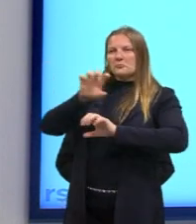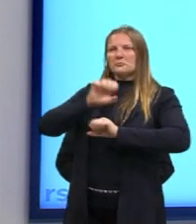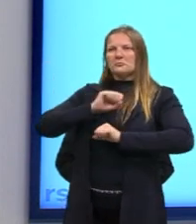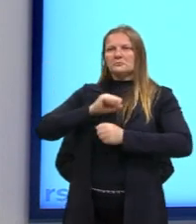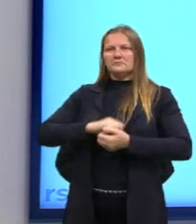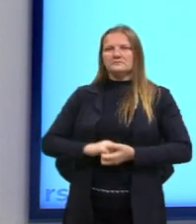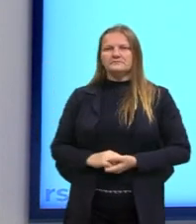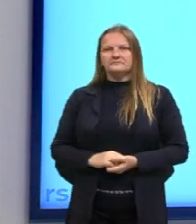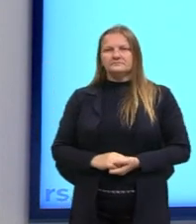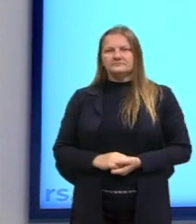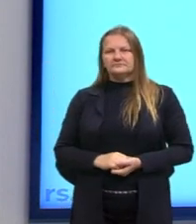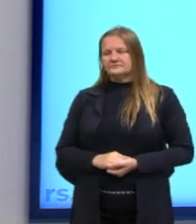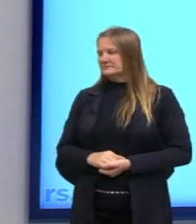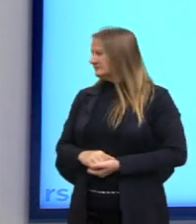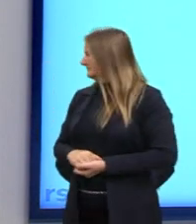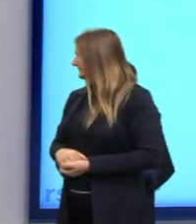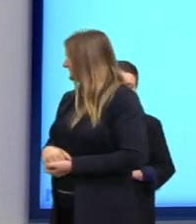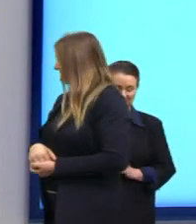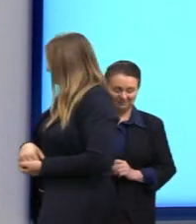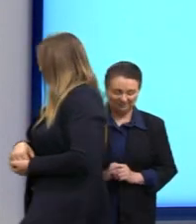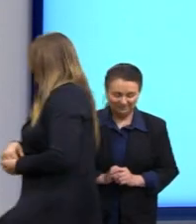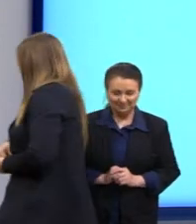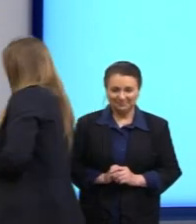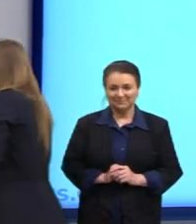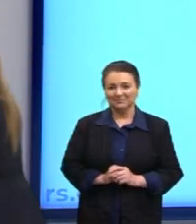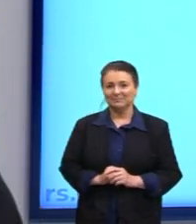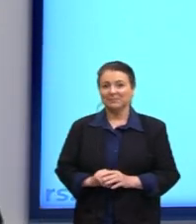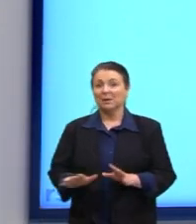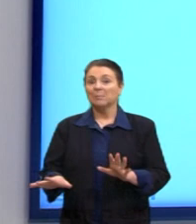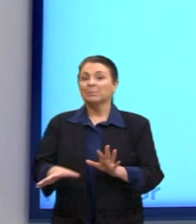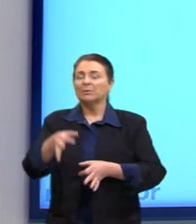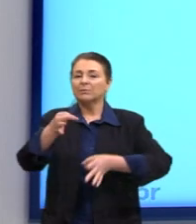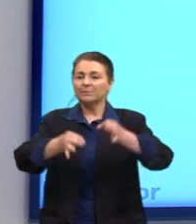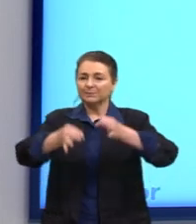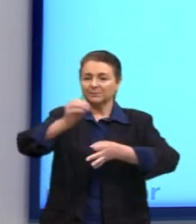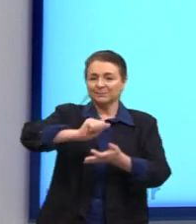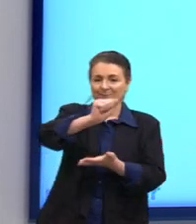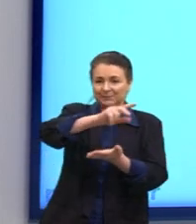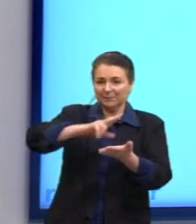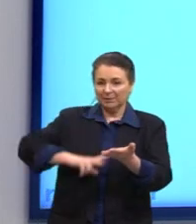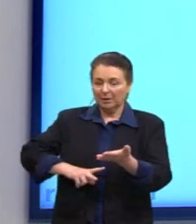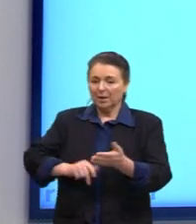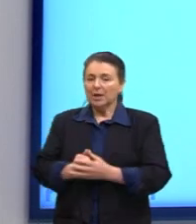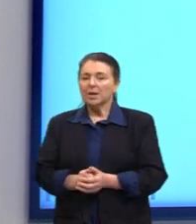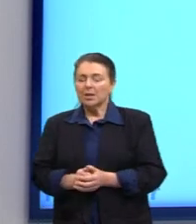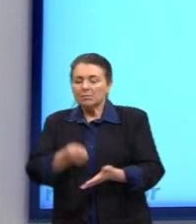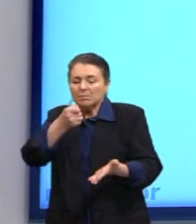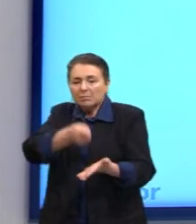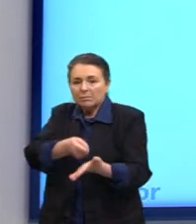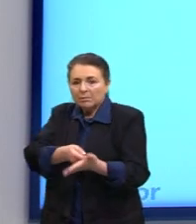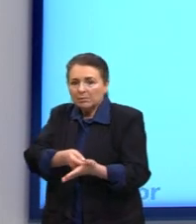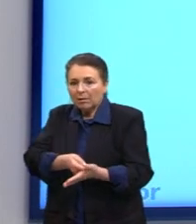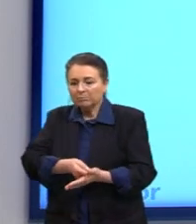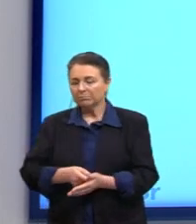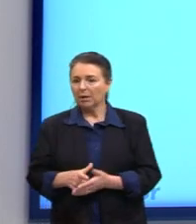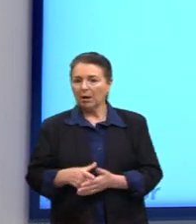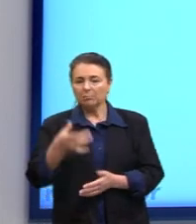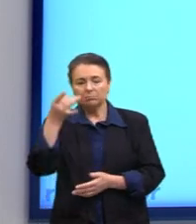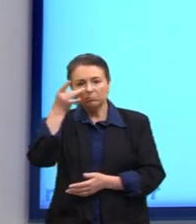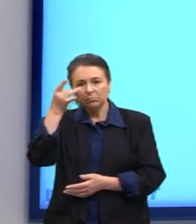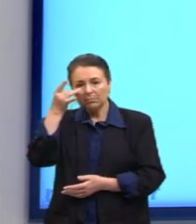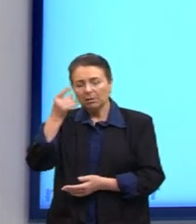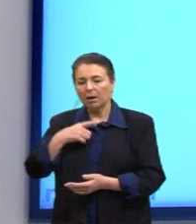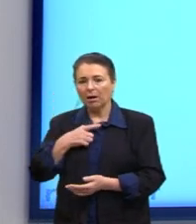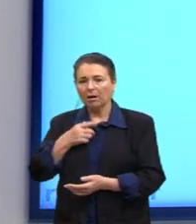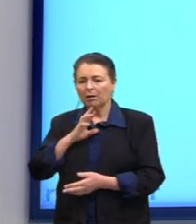professor se decide a dizer, mas como um juiz que obriga a testemunha a responder as questões que ele